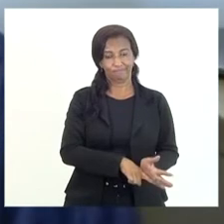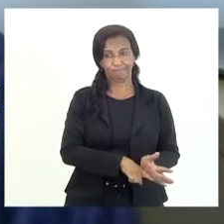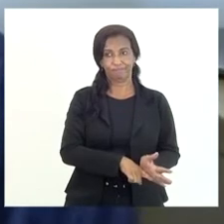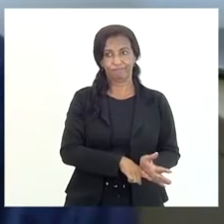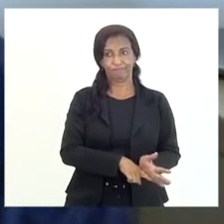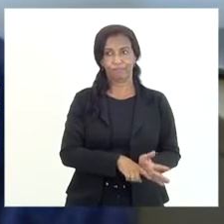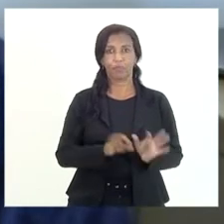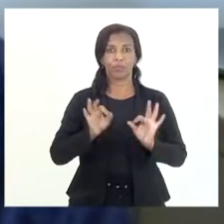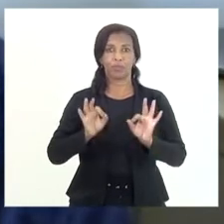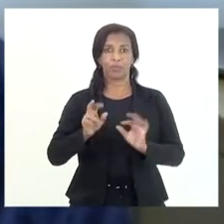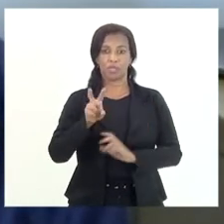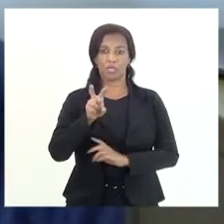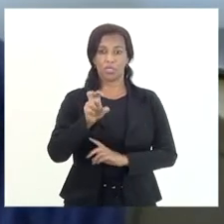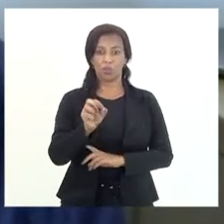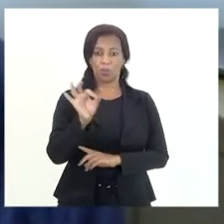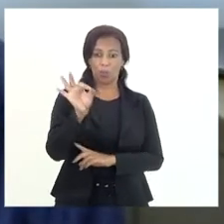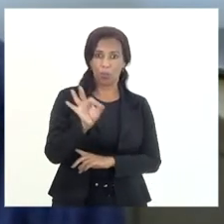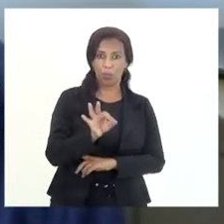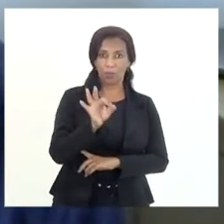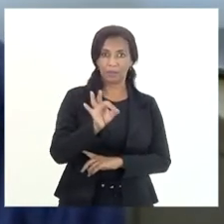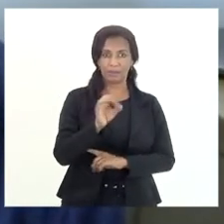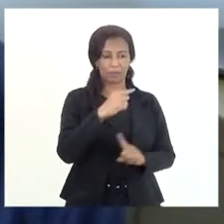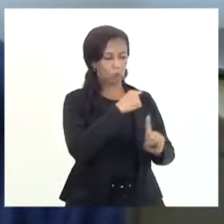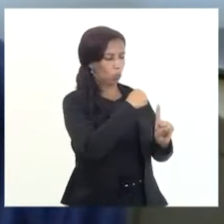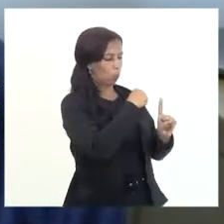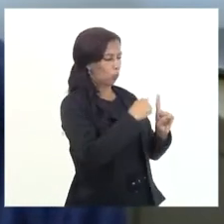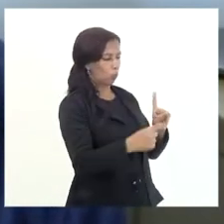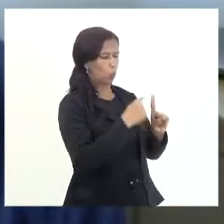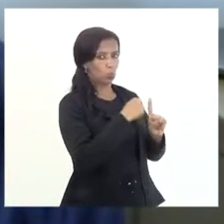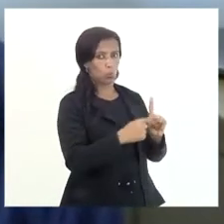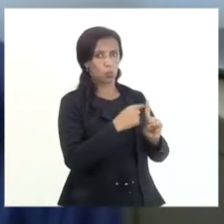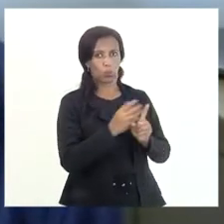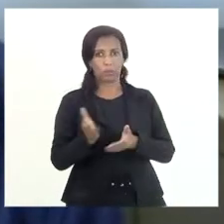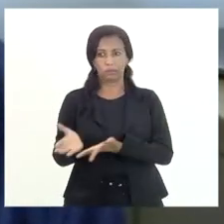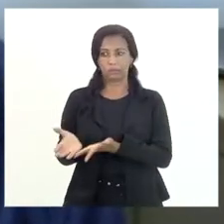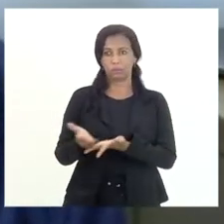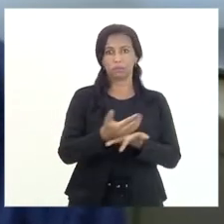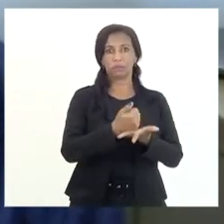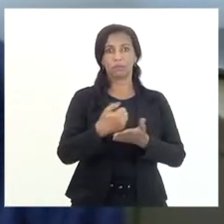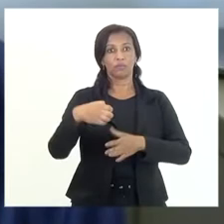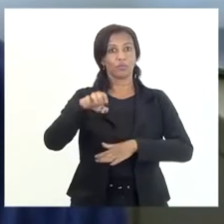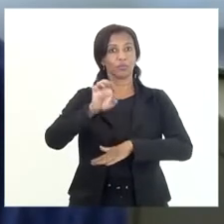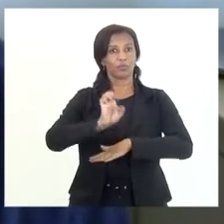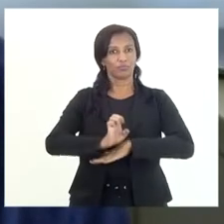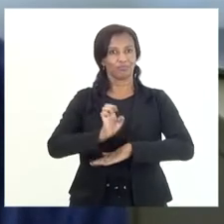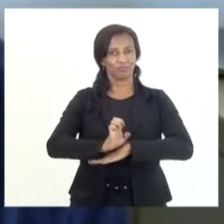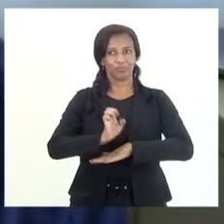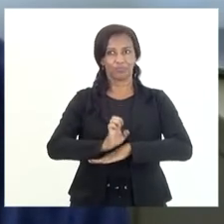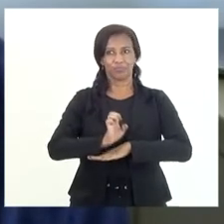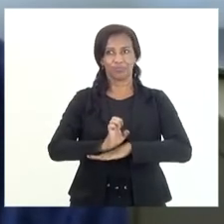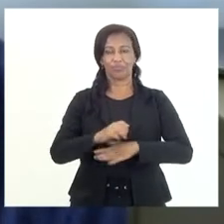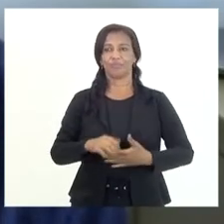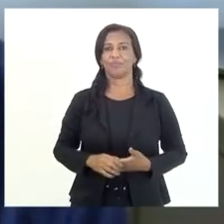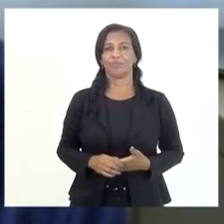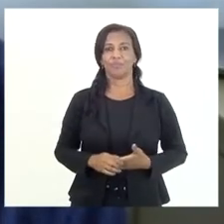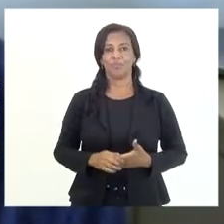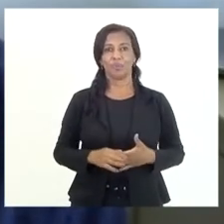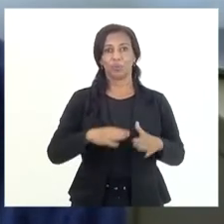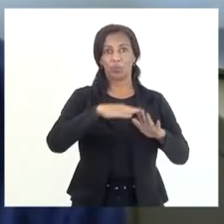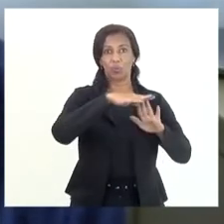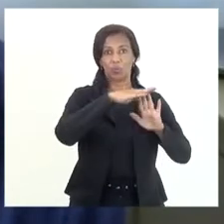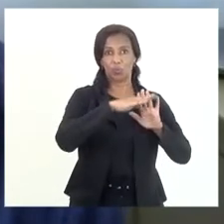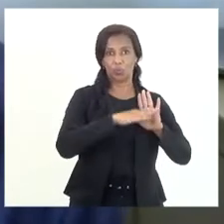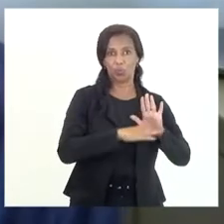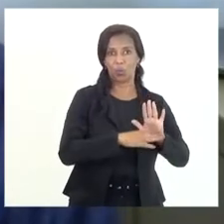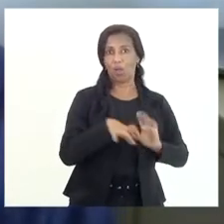50% do orçamento do Estado de um ano, em uma ordem de grandeza. Não